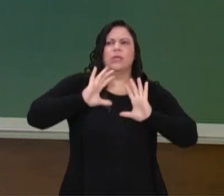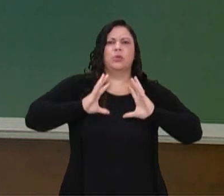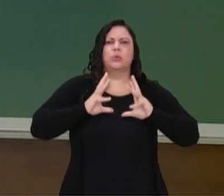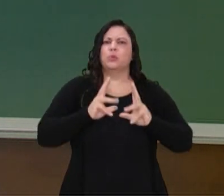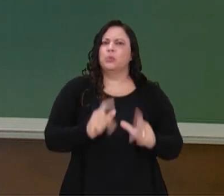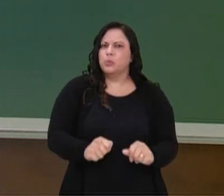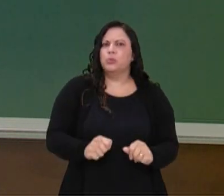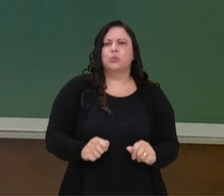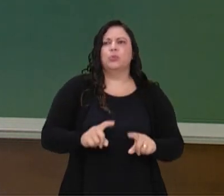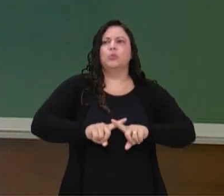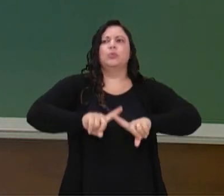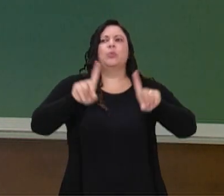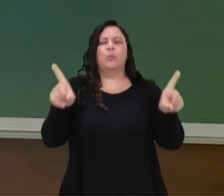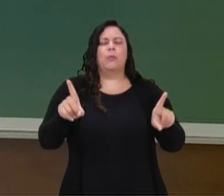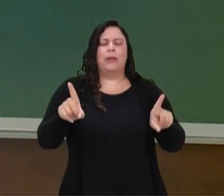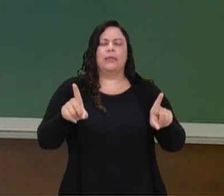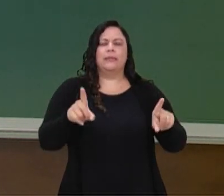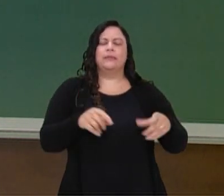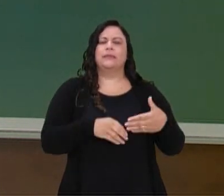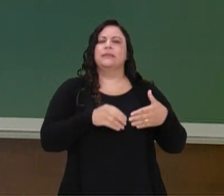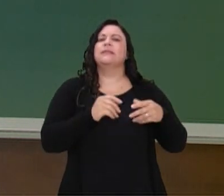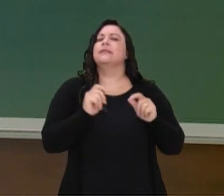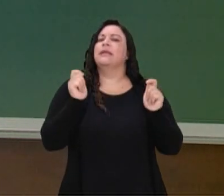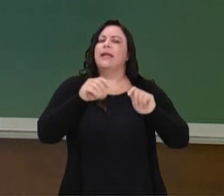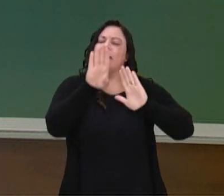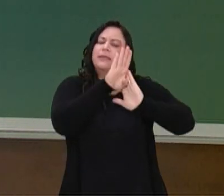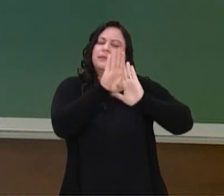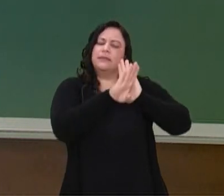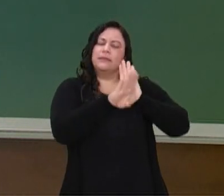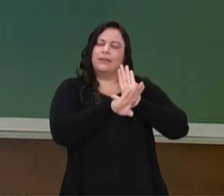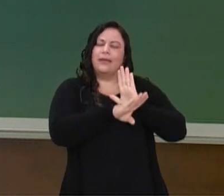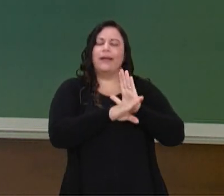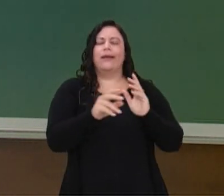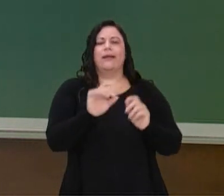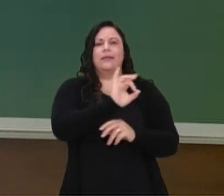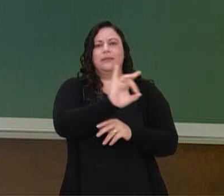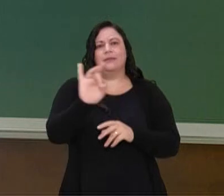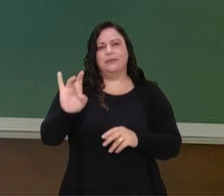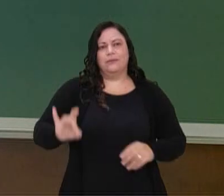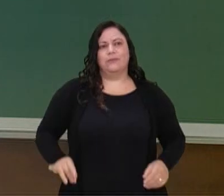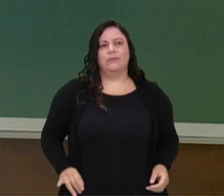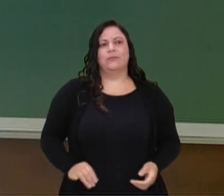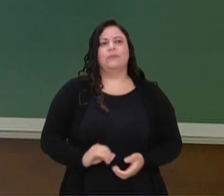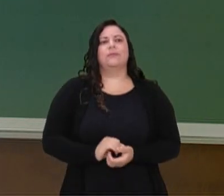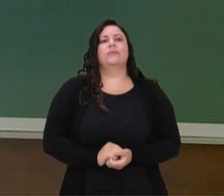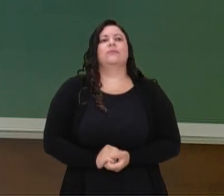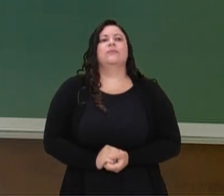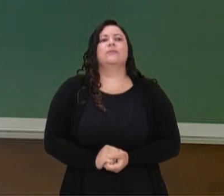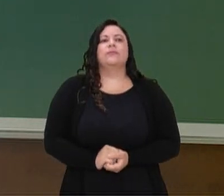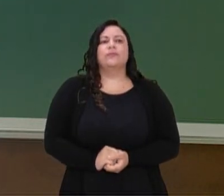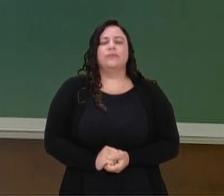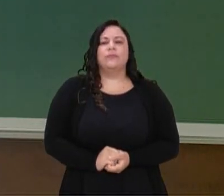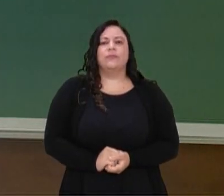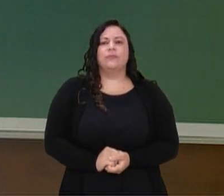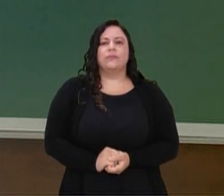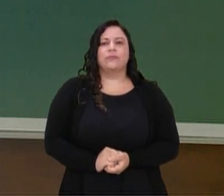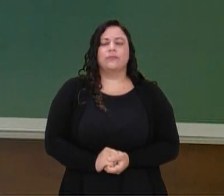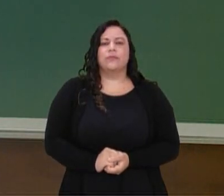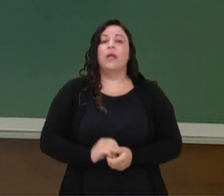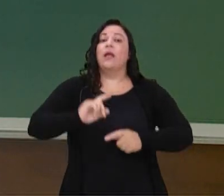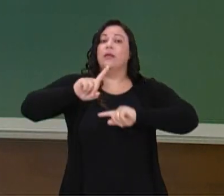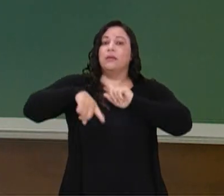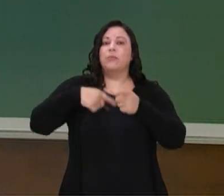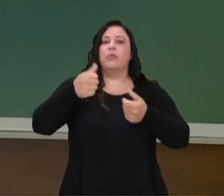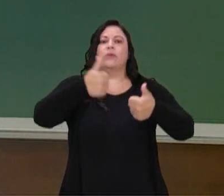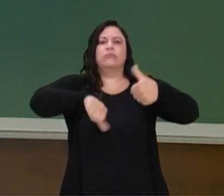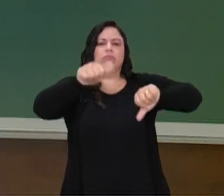isso. Mas ela segue um pouco de cada um deles. Aí a gente segue, seguiu falando